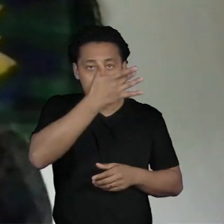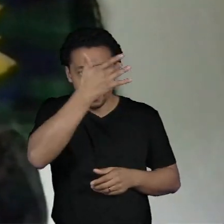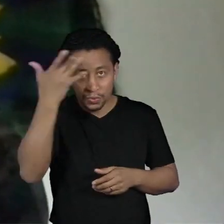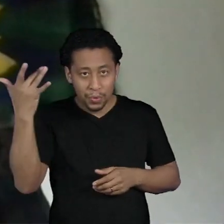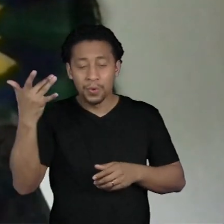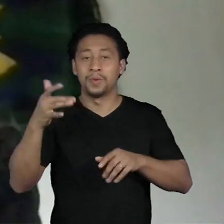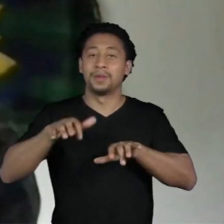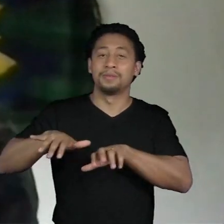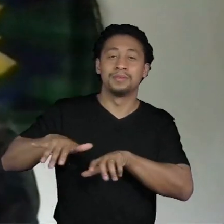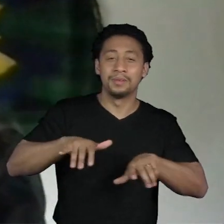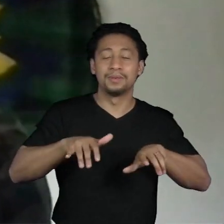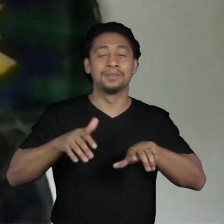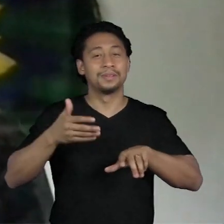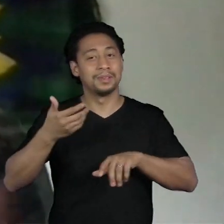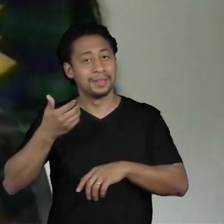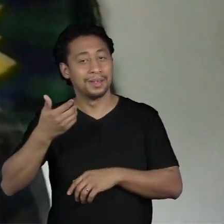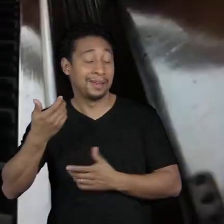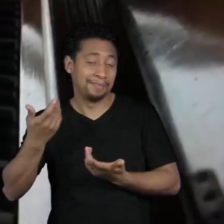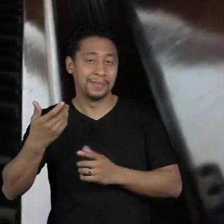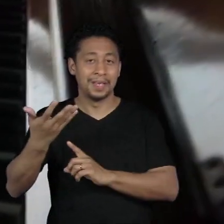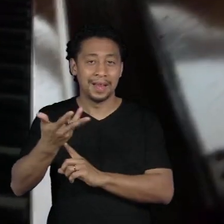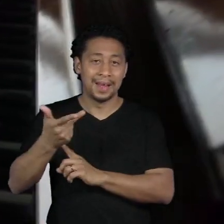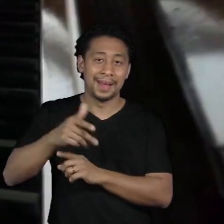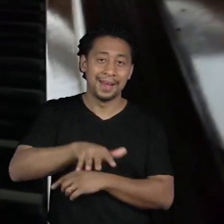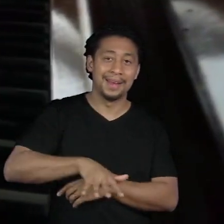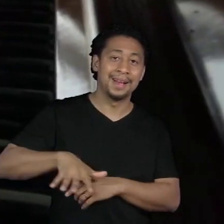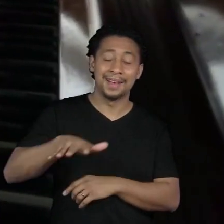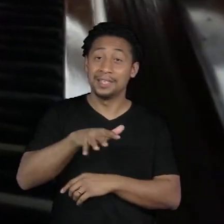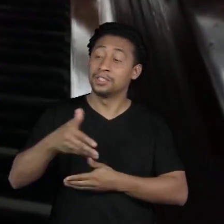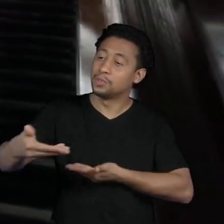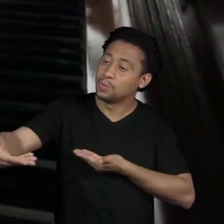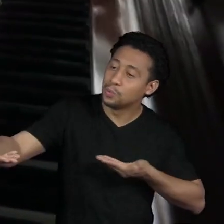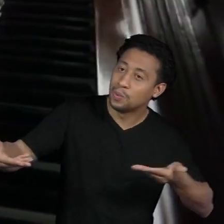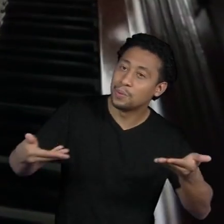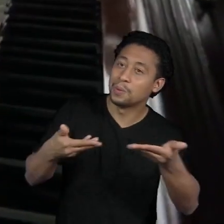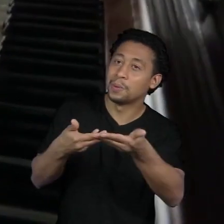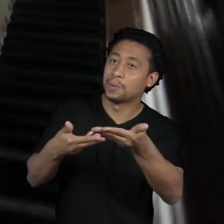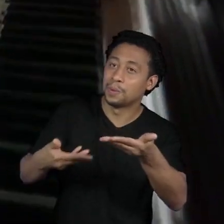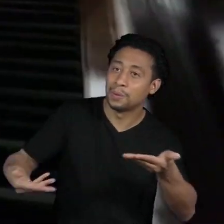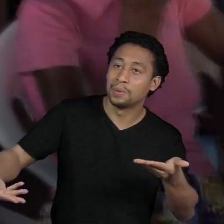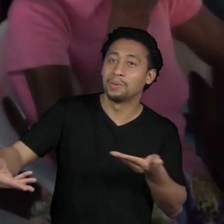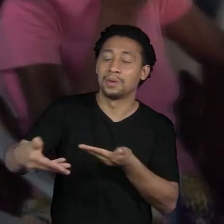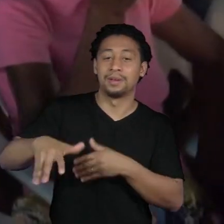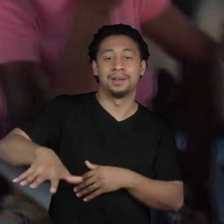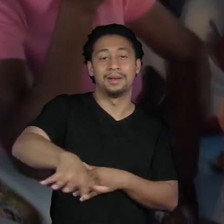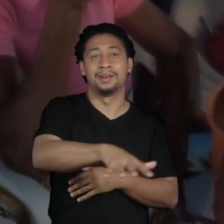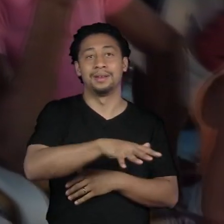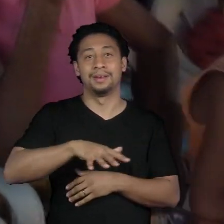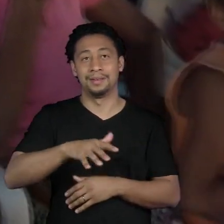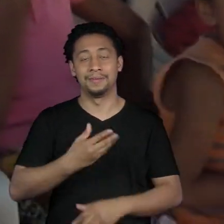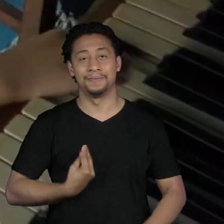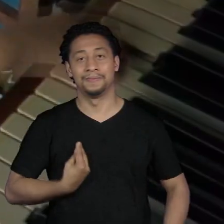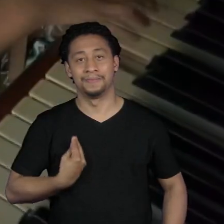artistas e trocar fazer uma troca com a comunidade local daqui